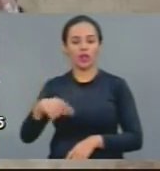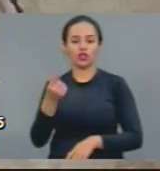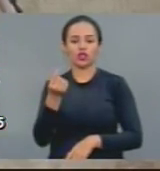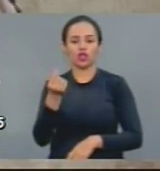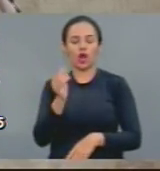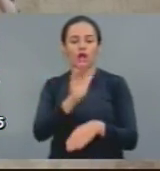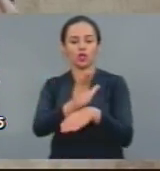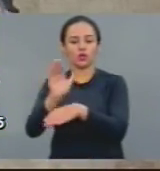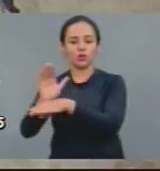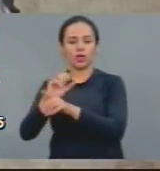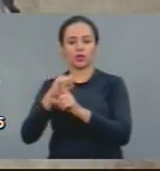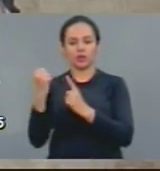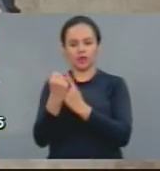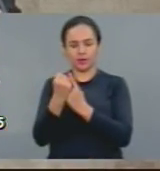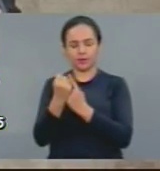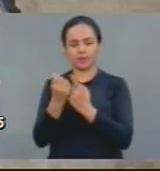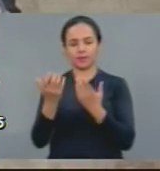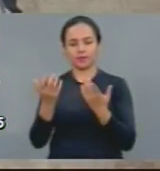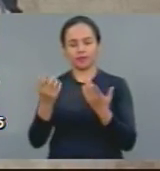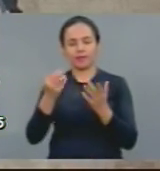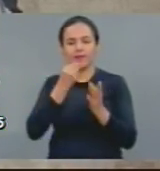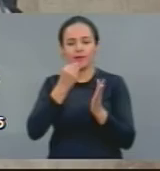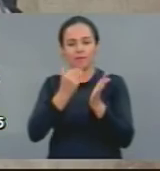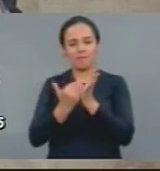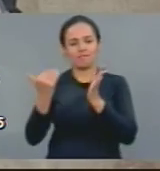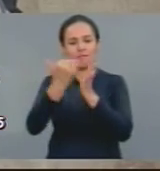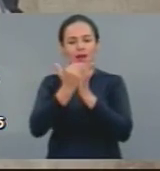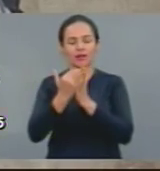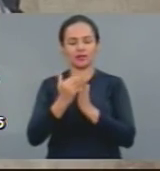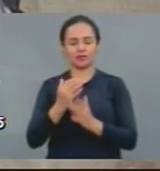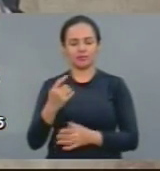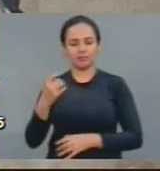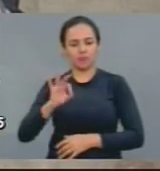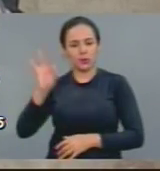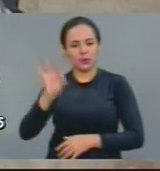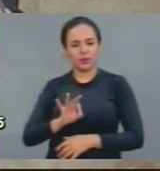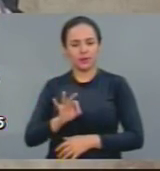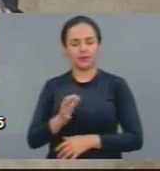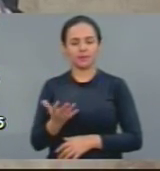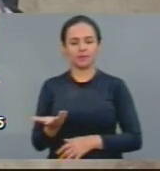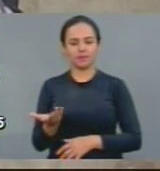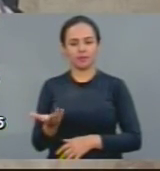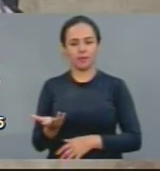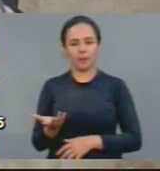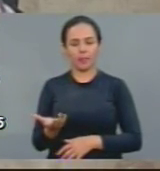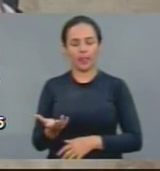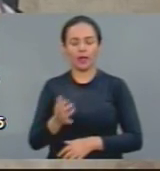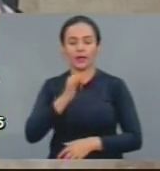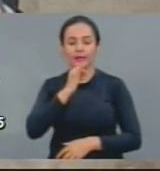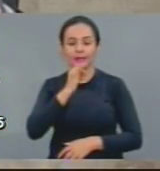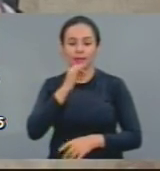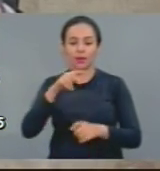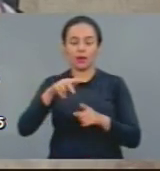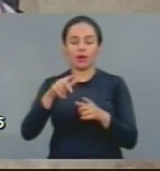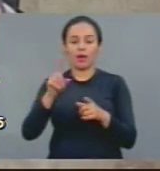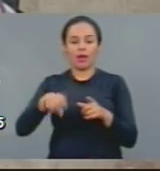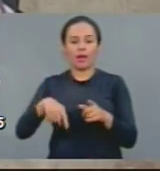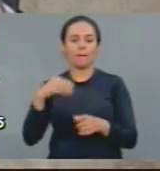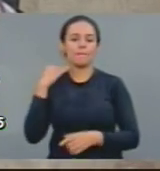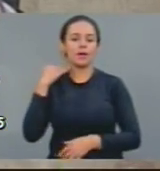fora ao juro arbitrário, para V. Exª ter uma noção, somente com taxas de manutenção de conta,